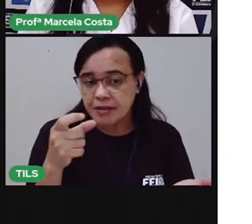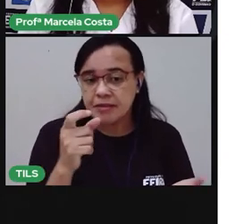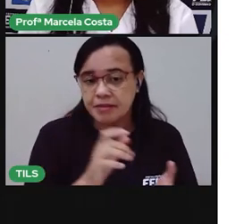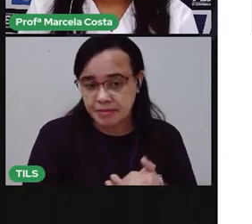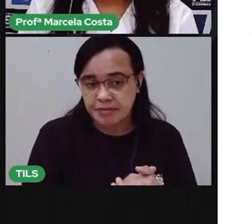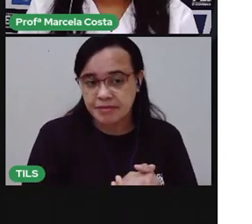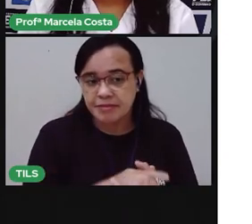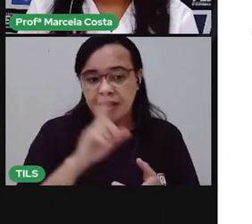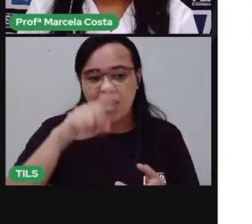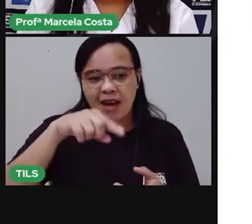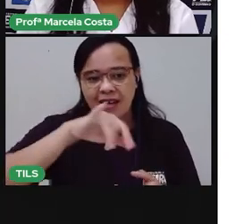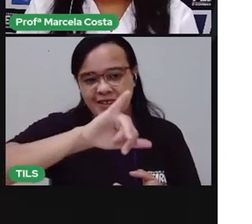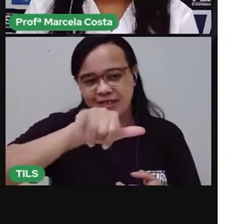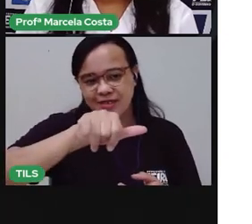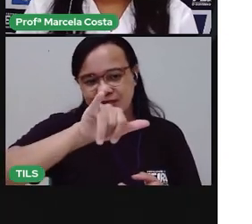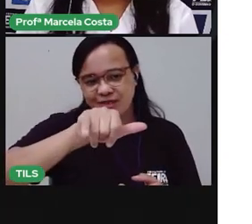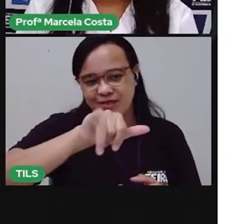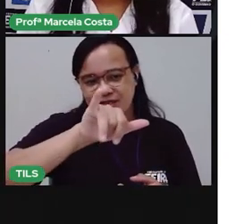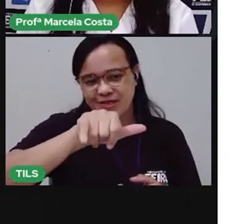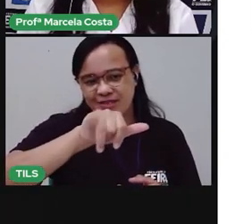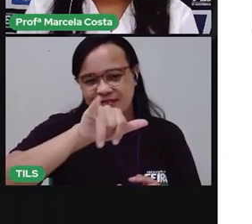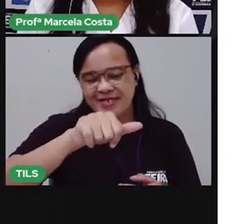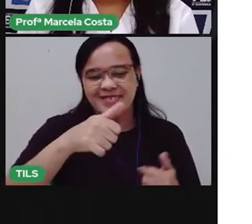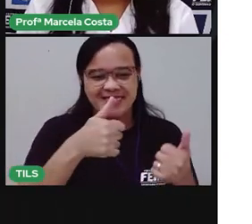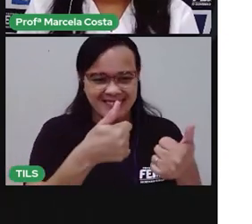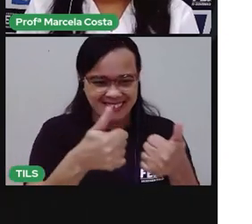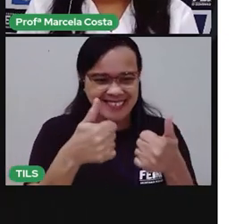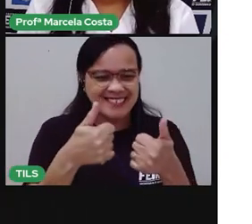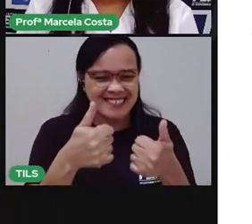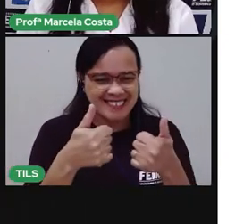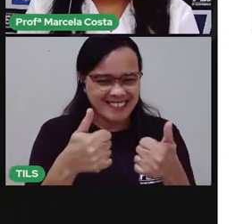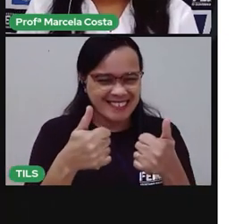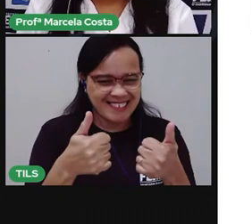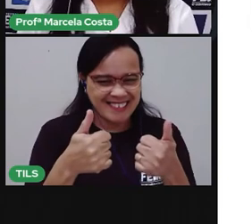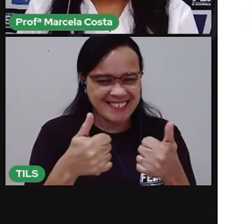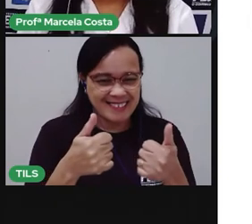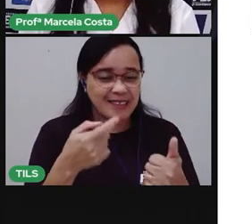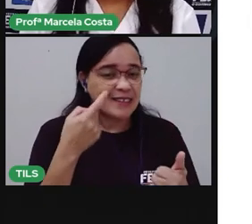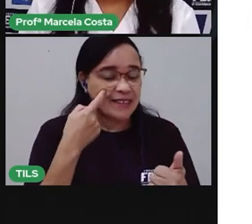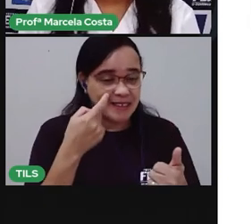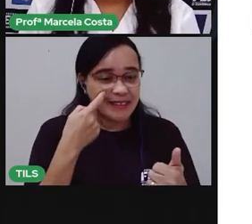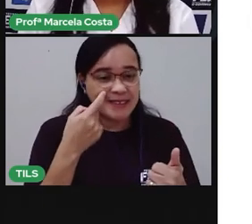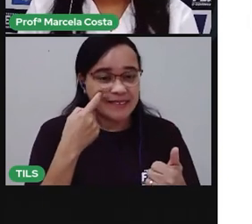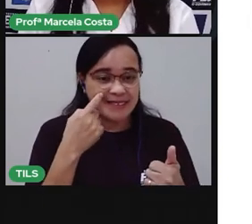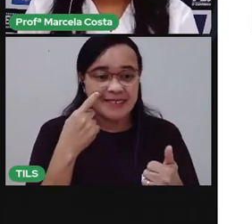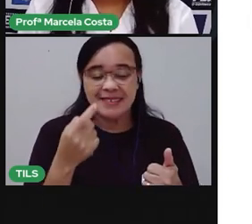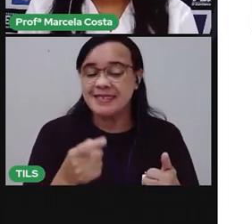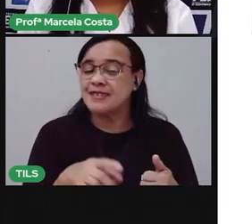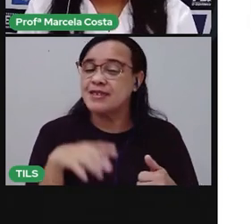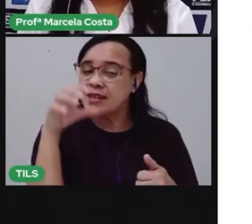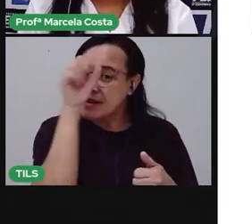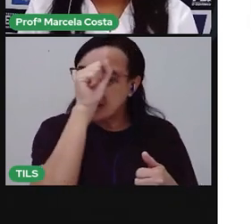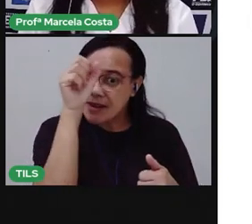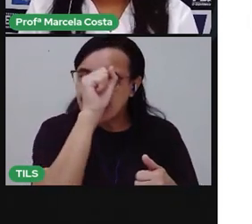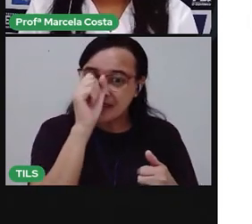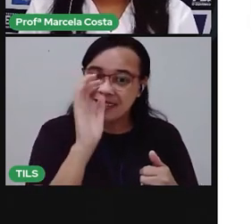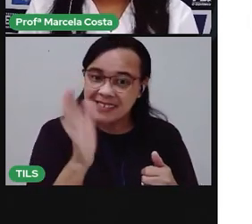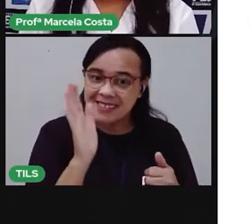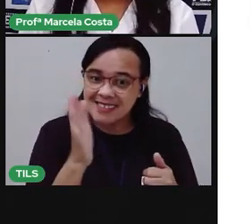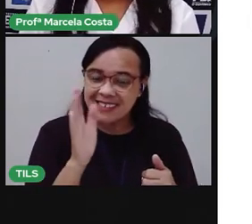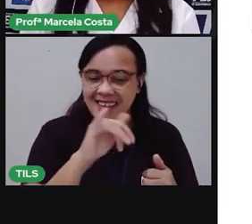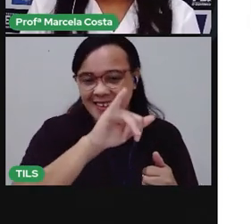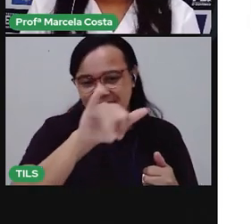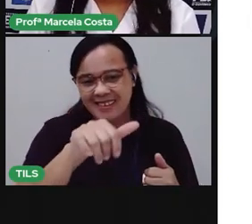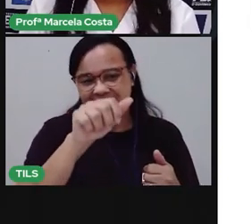J Muito bem Tô vendo que você já pegou o jeito Já sabe como é que faz essa tarefa